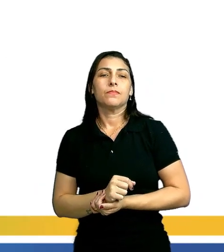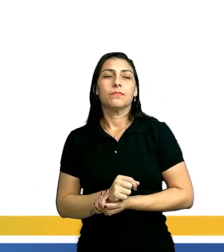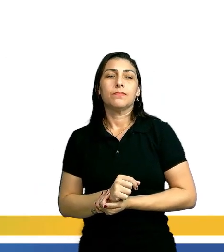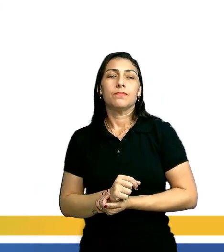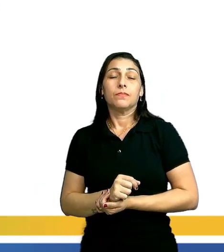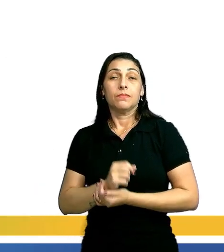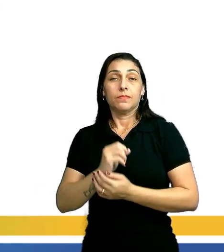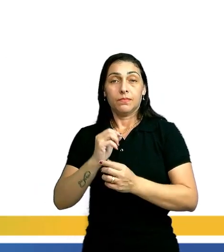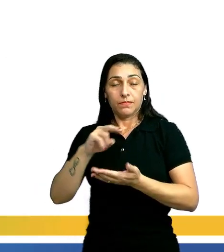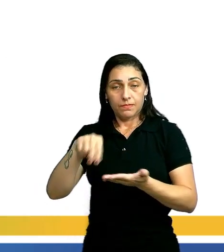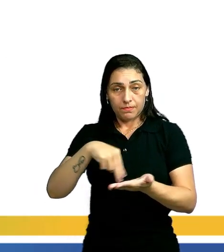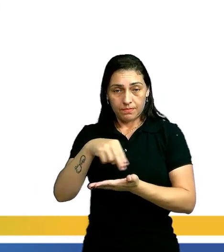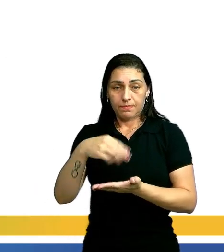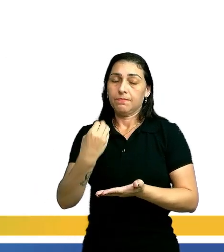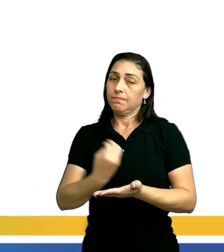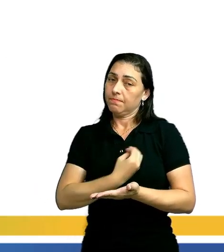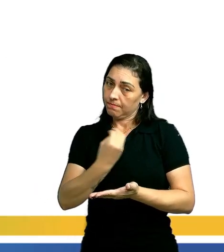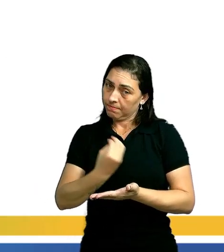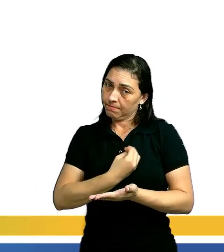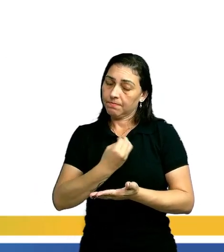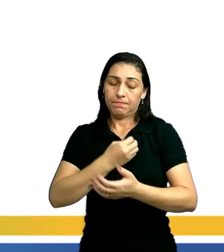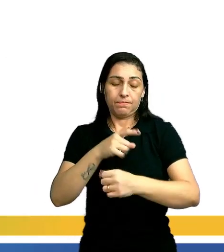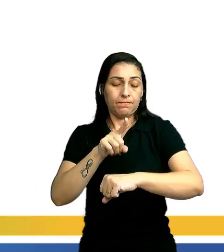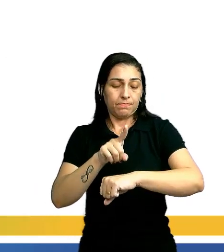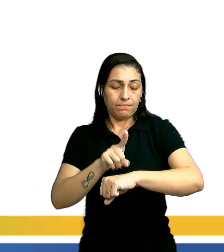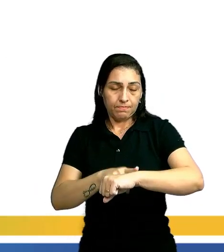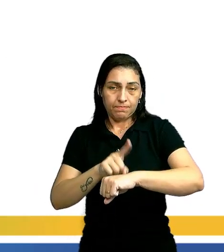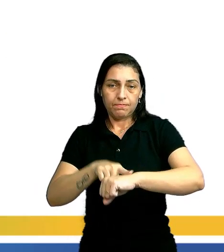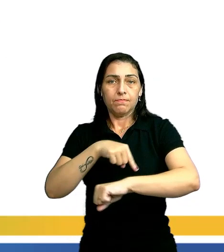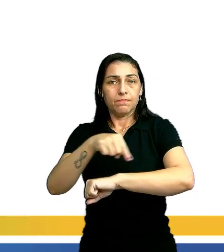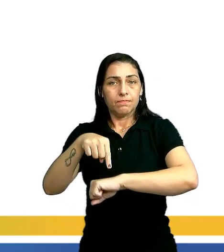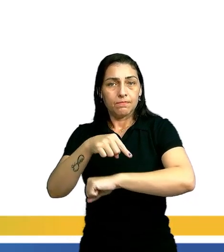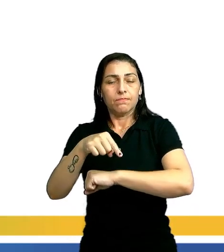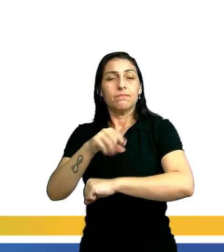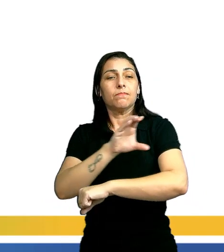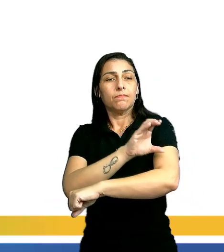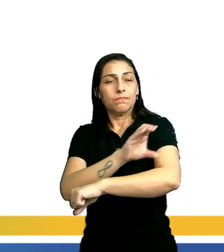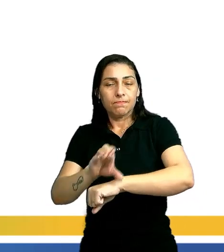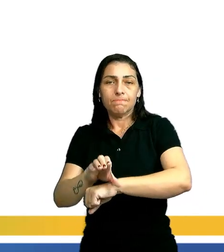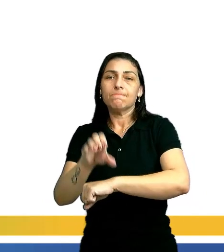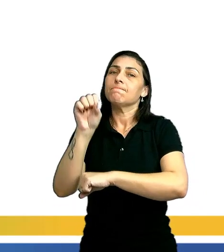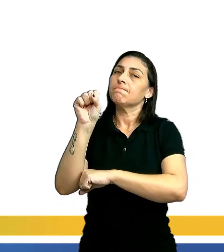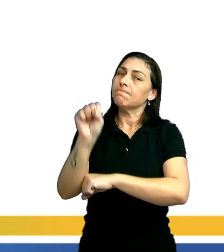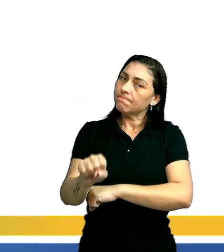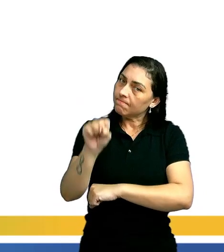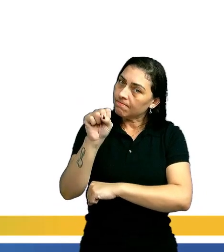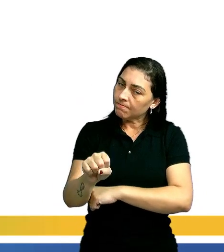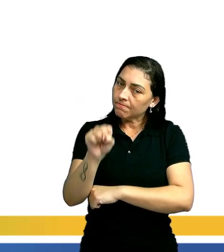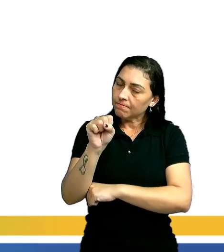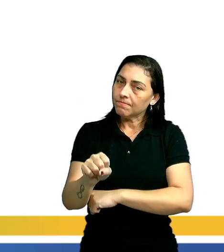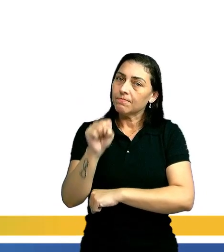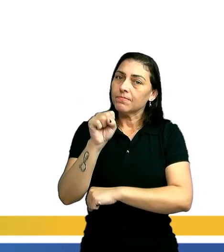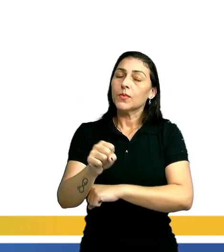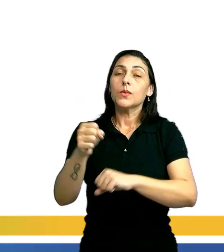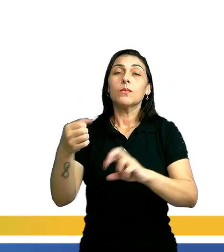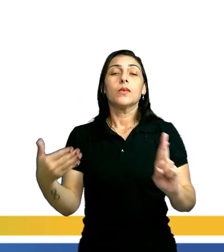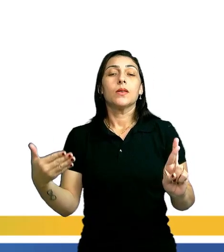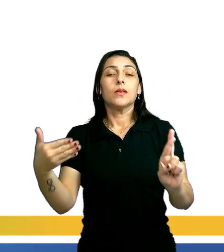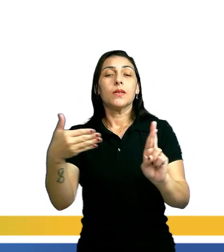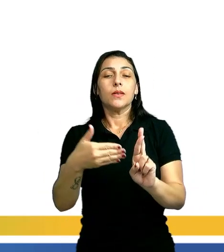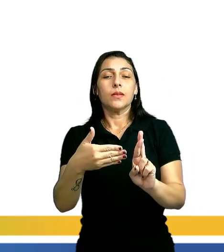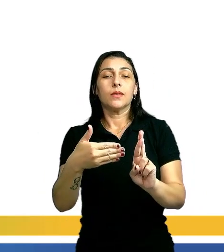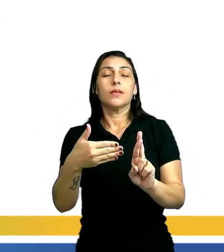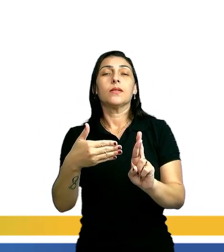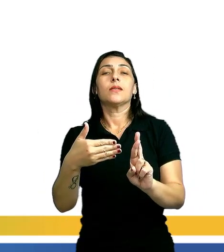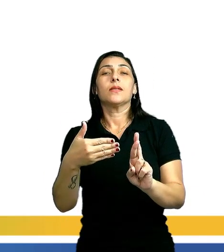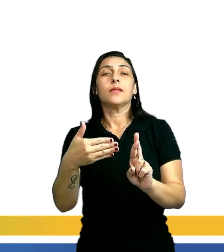a dança, presente em todas as épocas, espaços geográficos e culturais, é sim uma representação